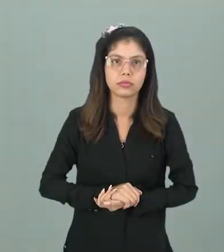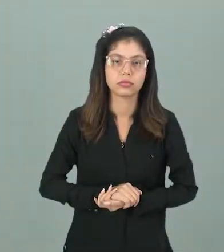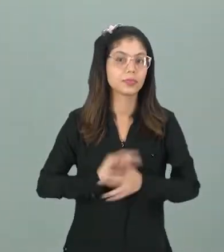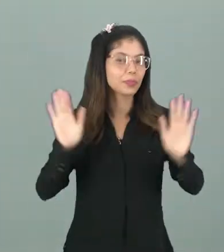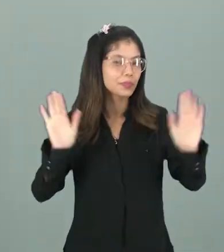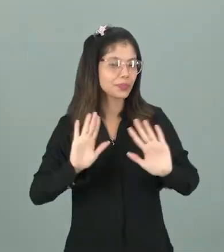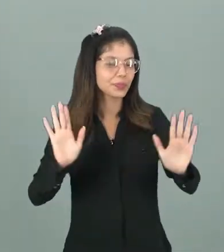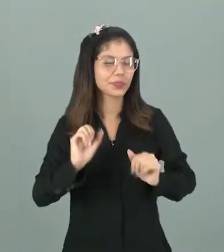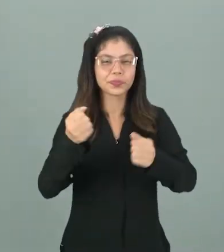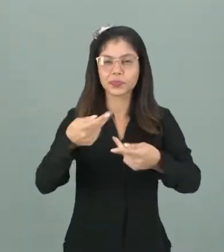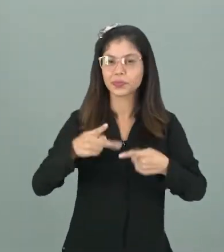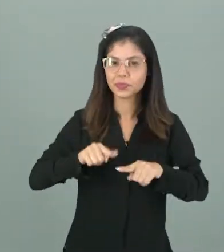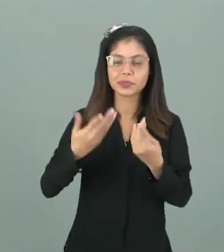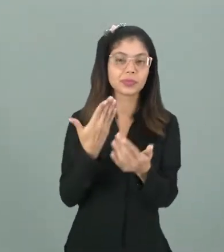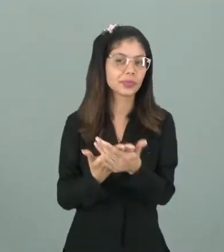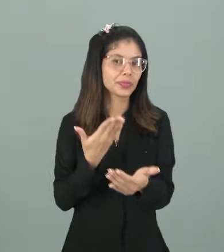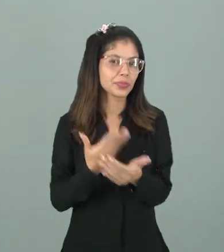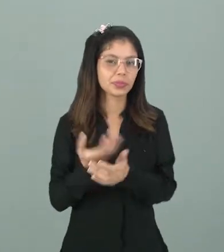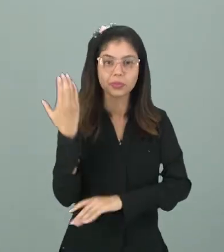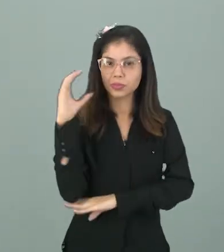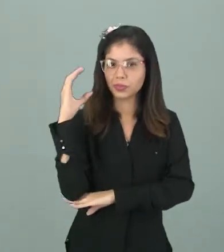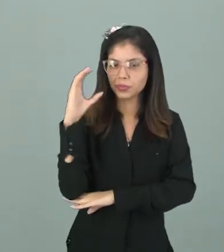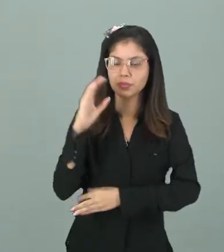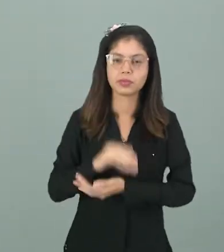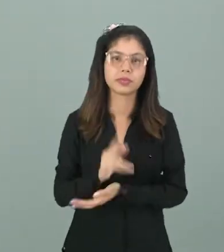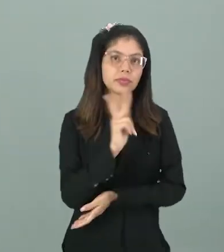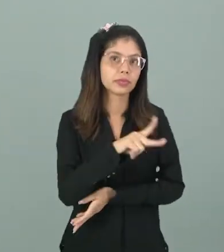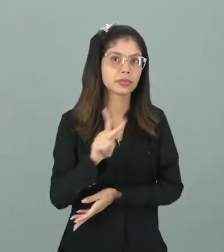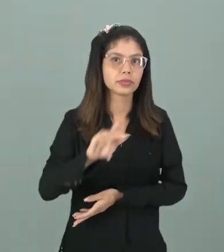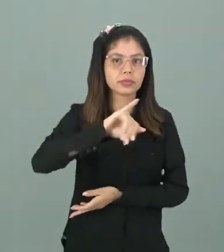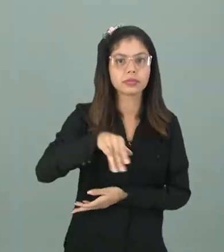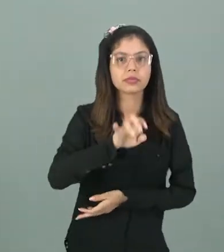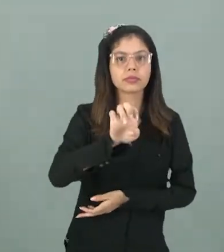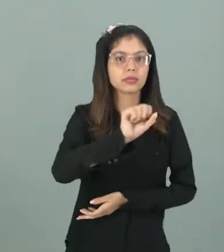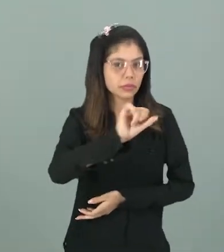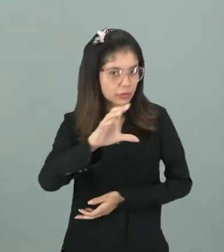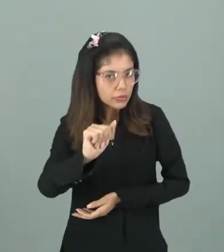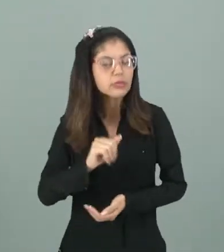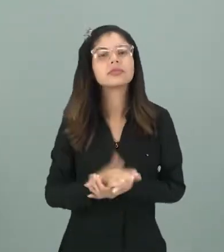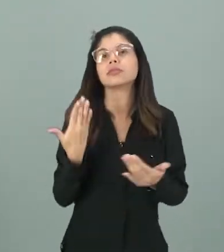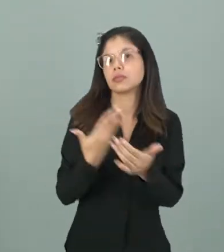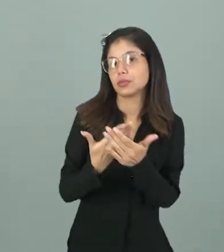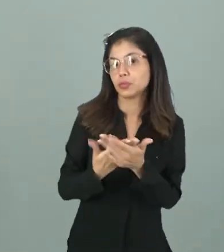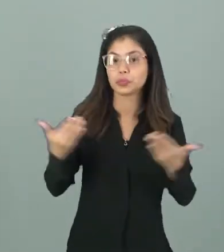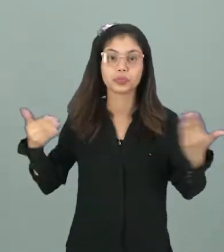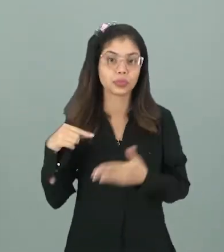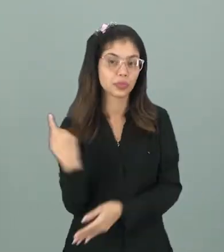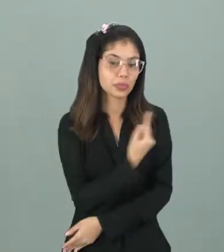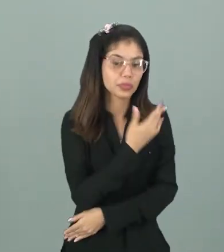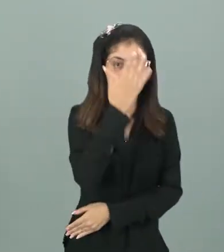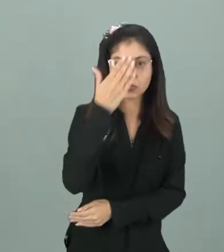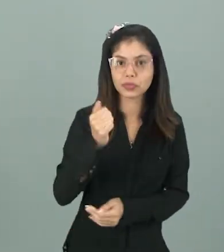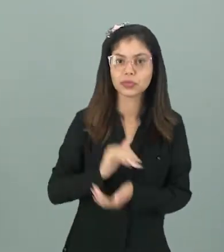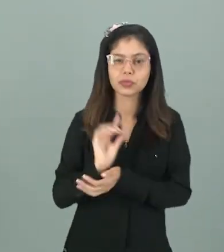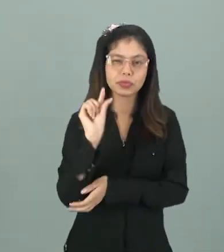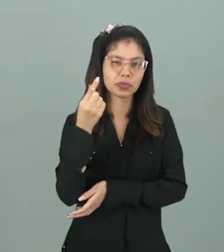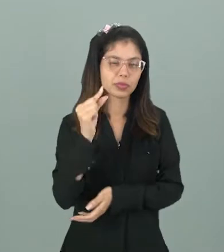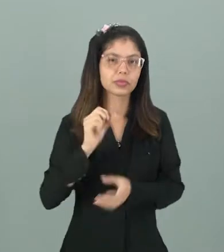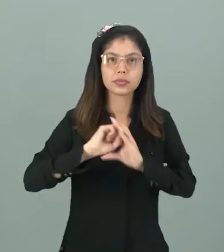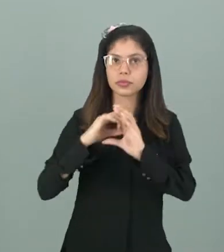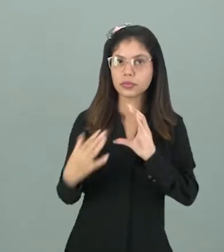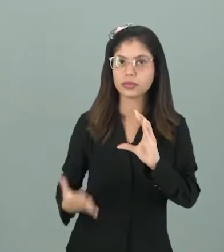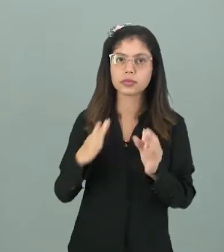Olá, bem-vindos a mais uma aula de ciências. Eu sou a professora Jéssica, na aula de hoje nós vamos saber sobre um pouquinho das